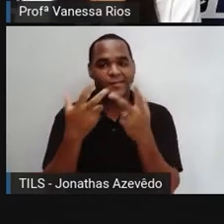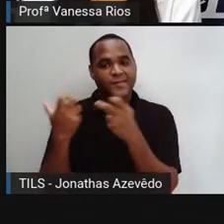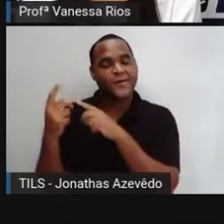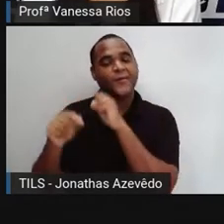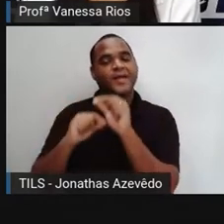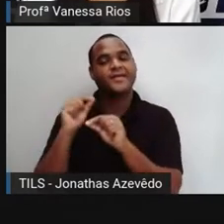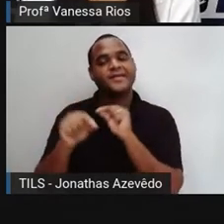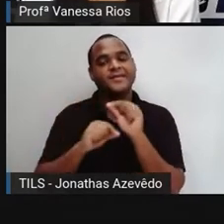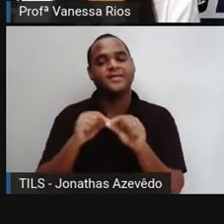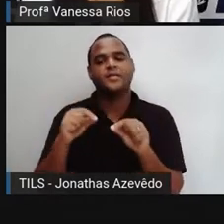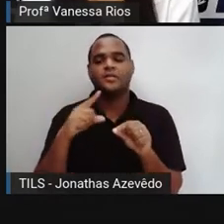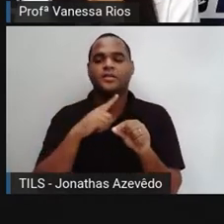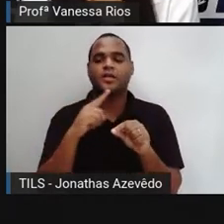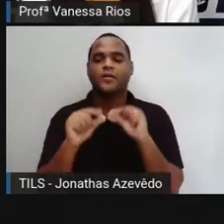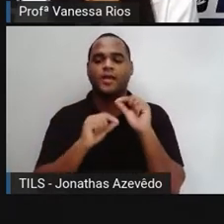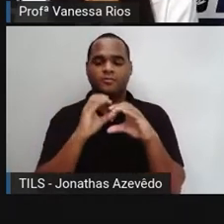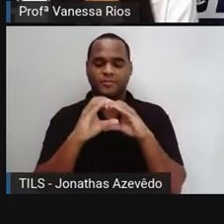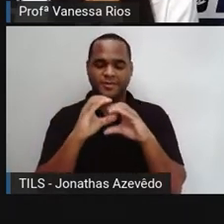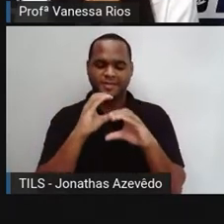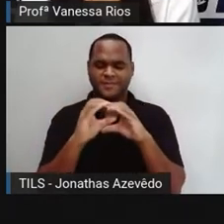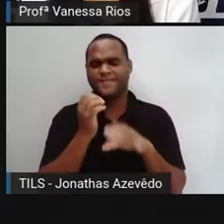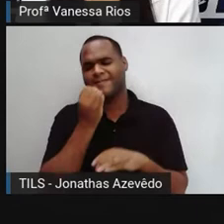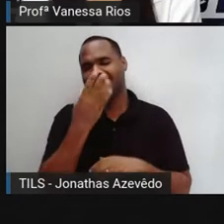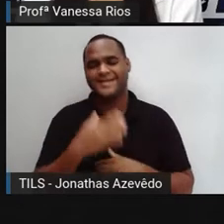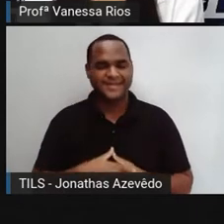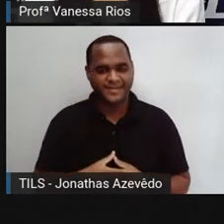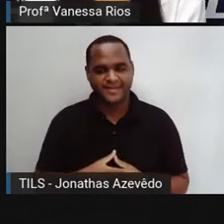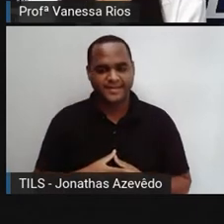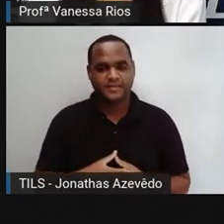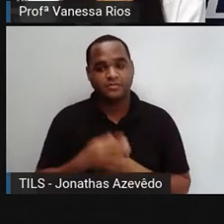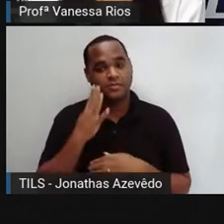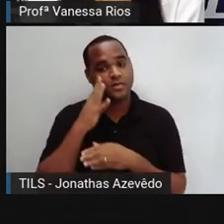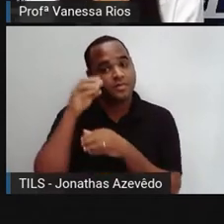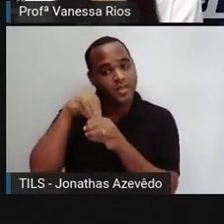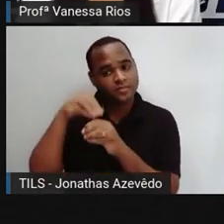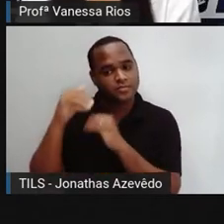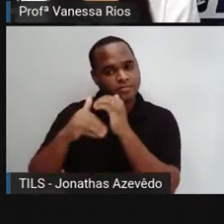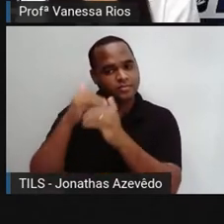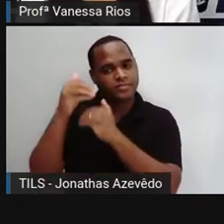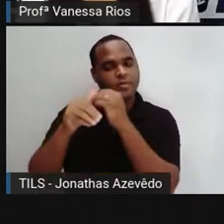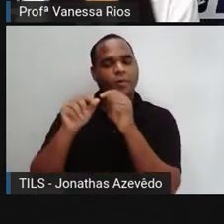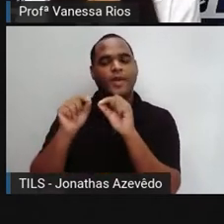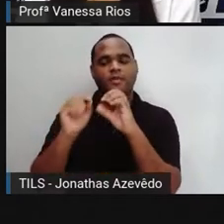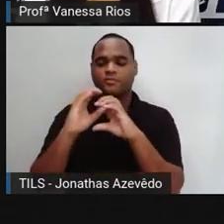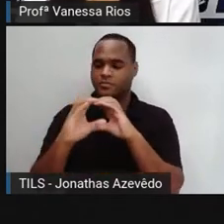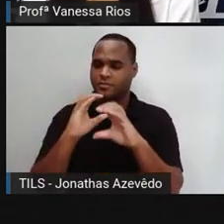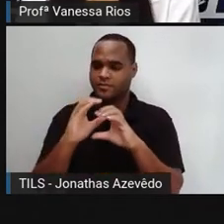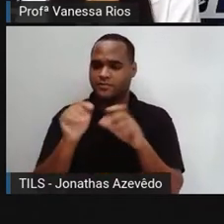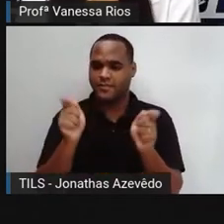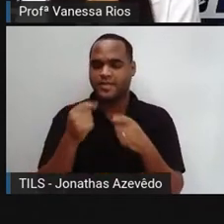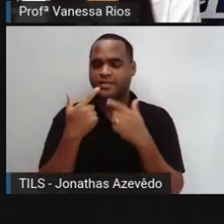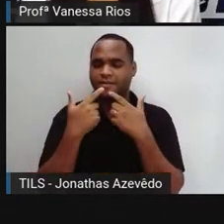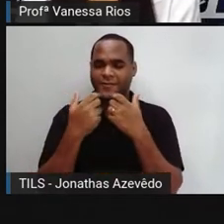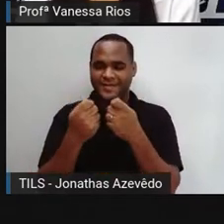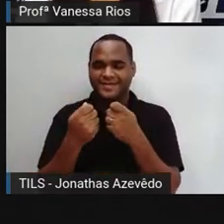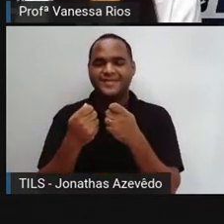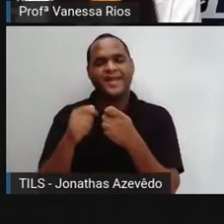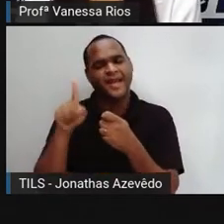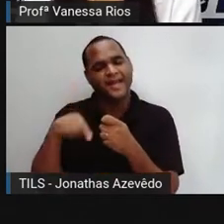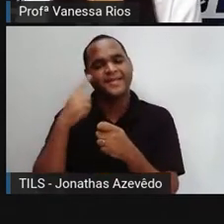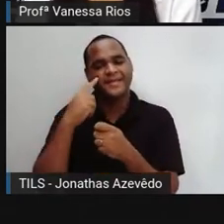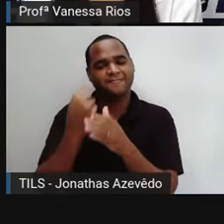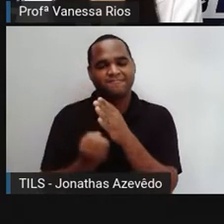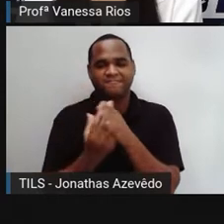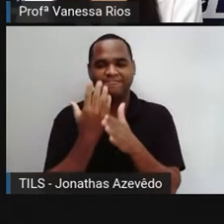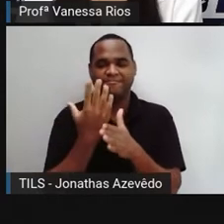precisava ter comunicação. E aí dentro desse processo de comunicação, a linguagem aparece,